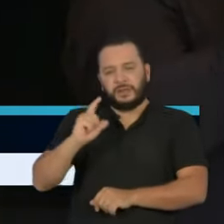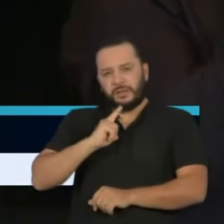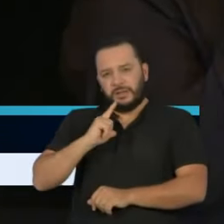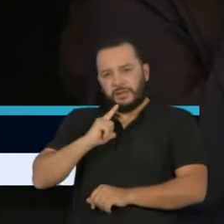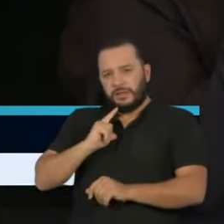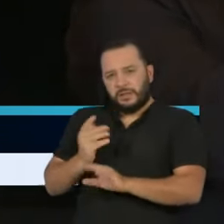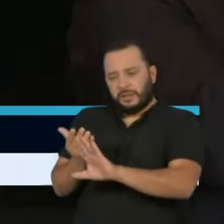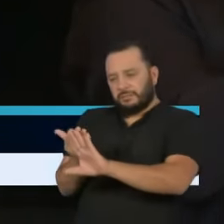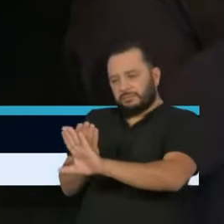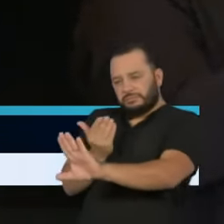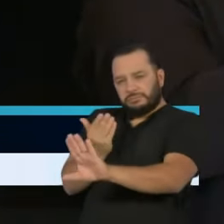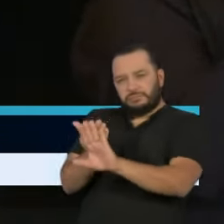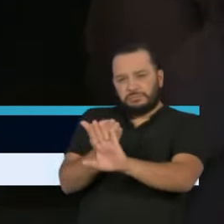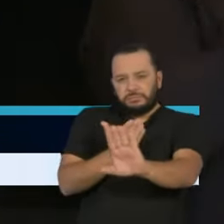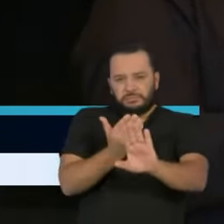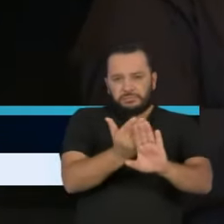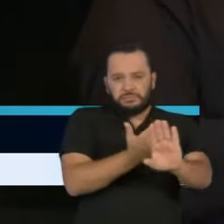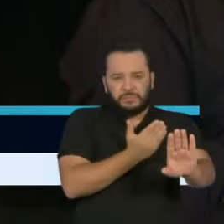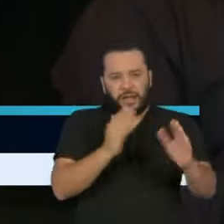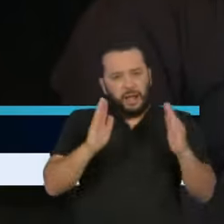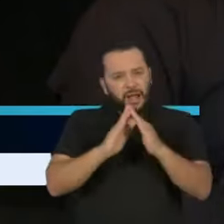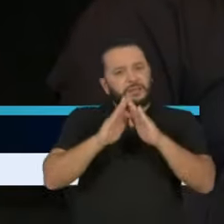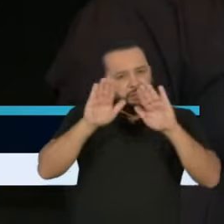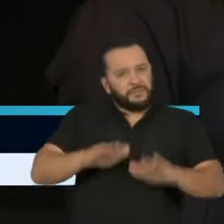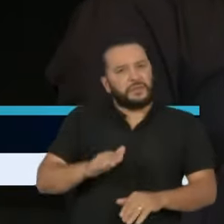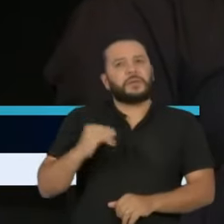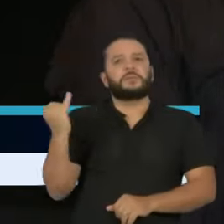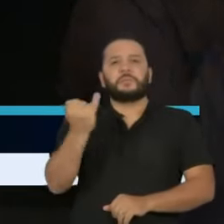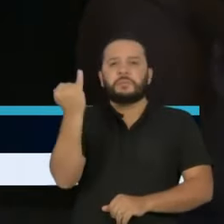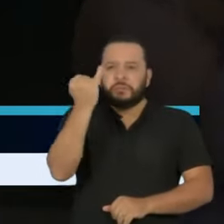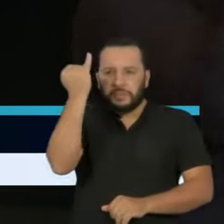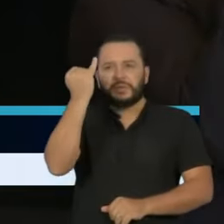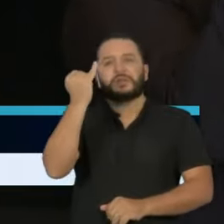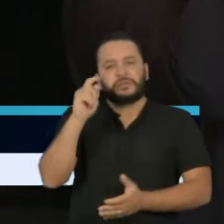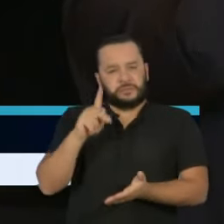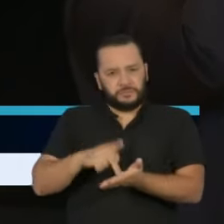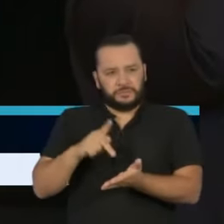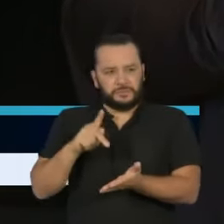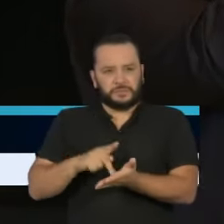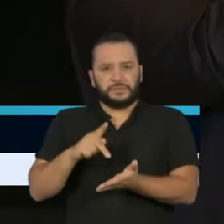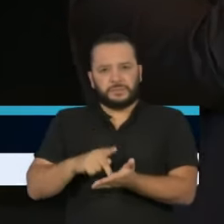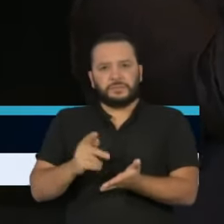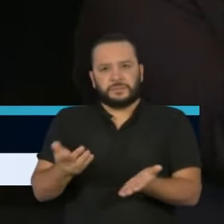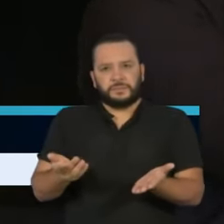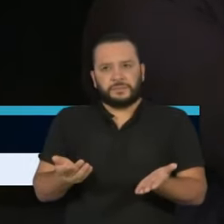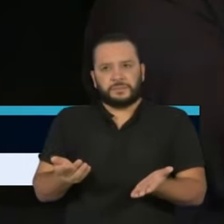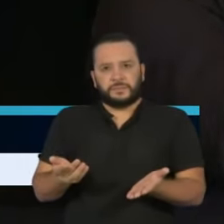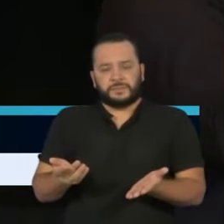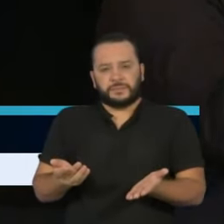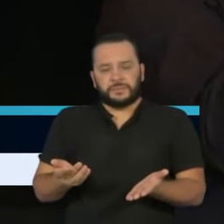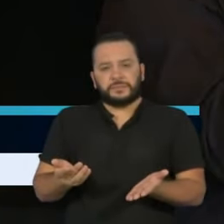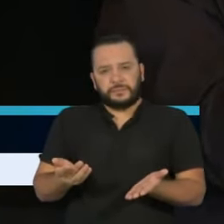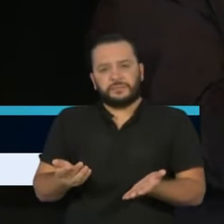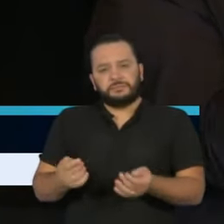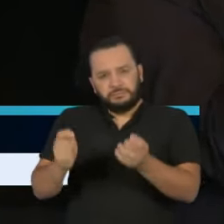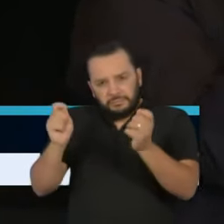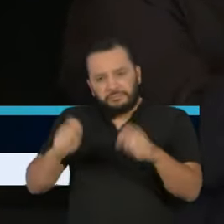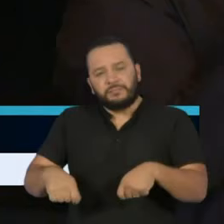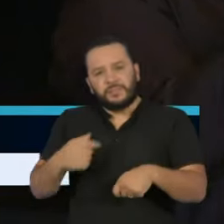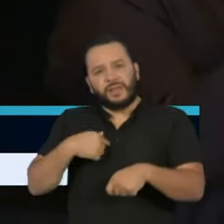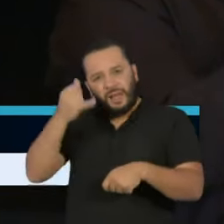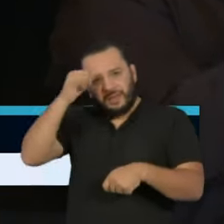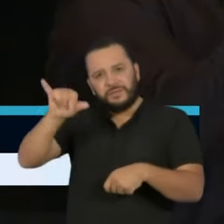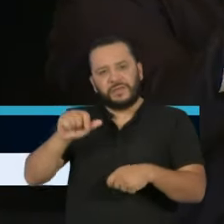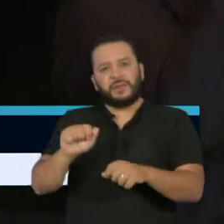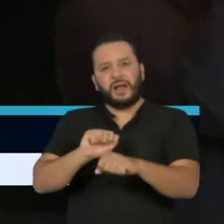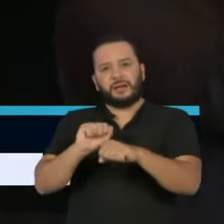pouco mais radicalizado, teria um papel fundamental no impacto da epidemia